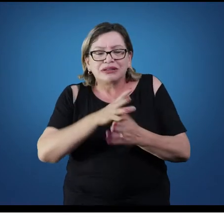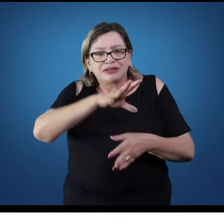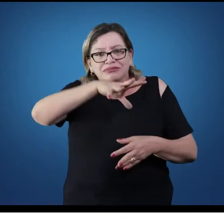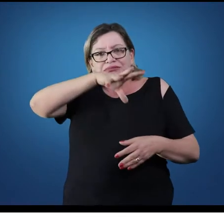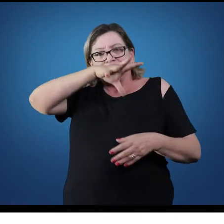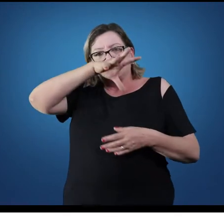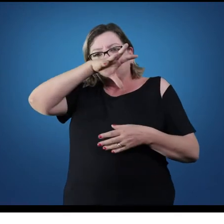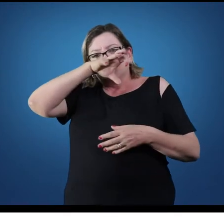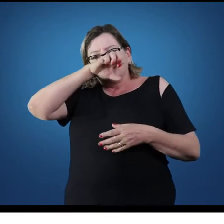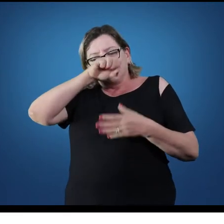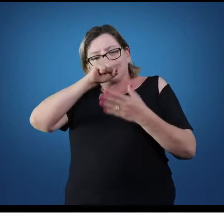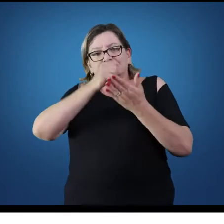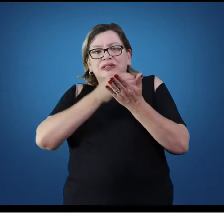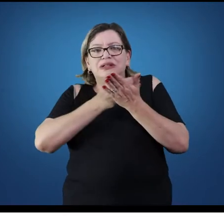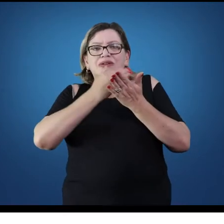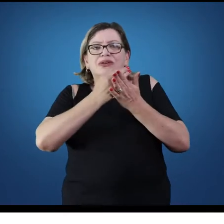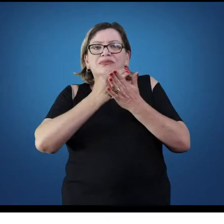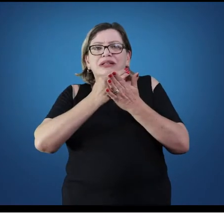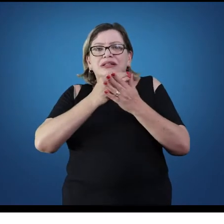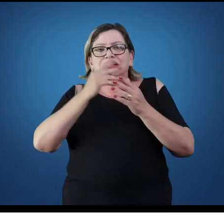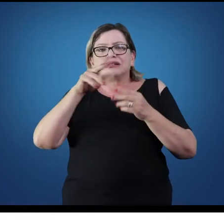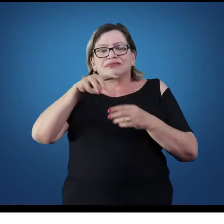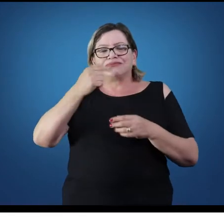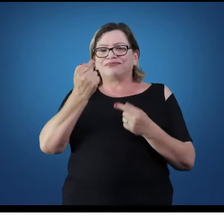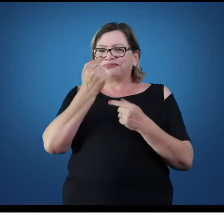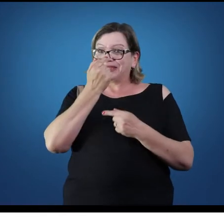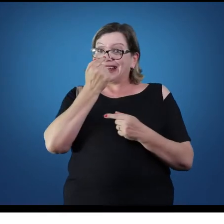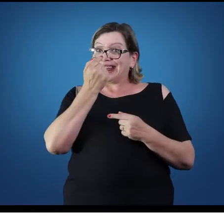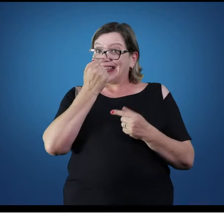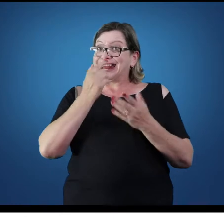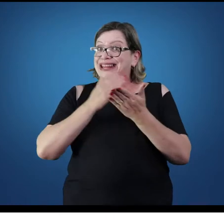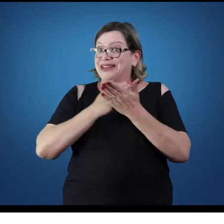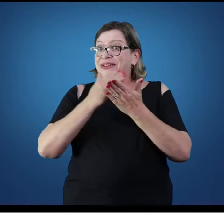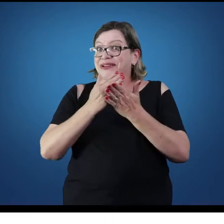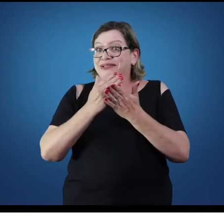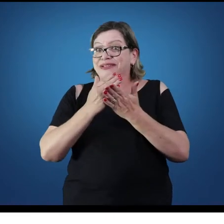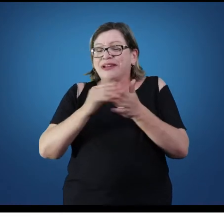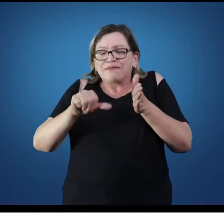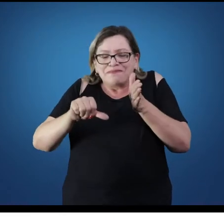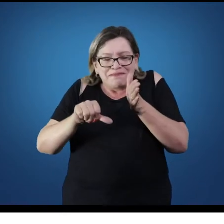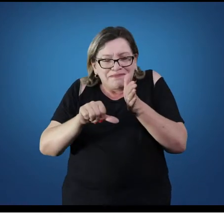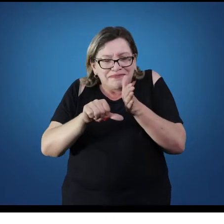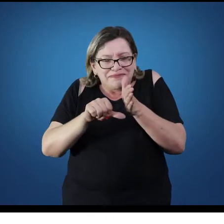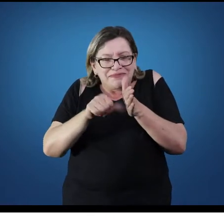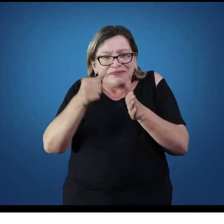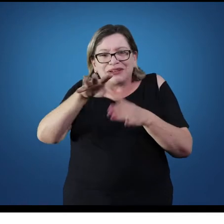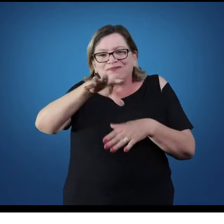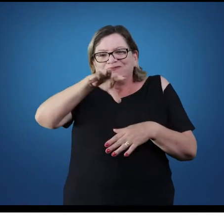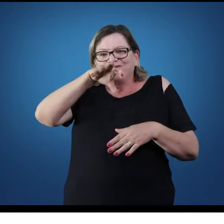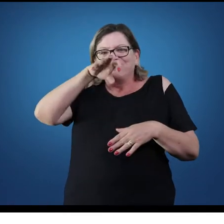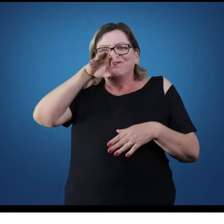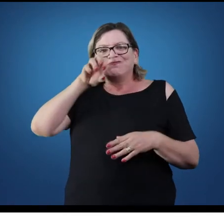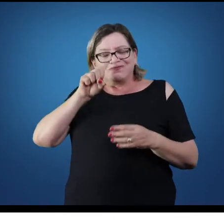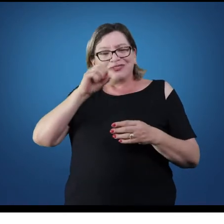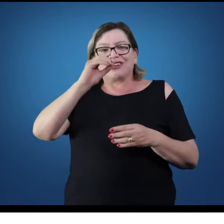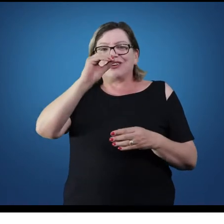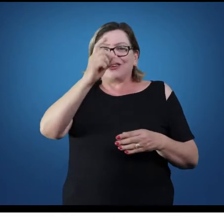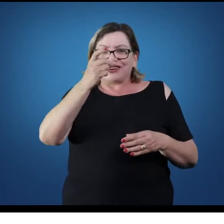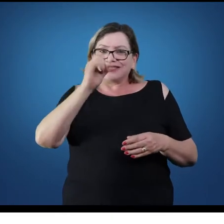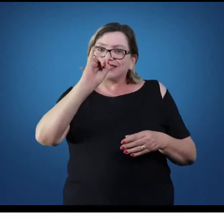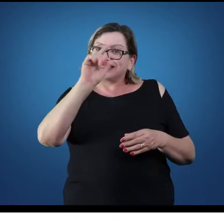respiração, entrando lá com o nariz, sendo o nosso captador lá do oxigênio,